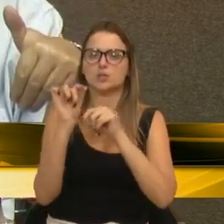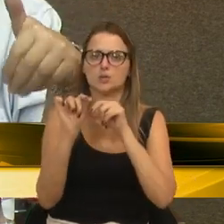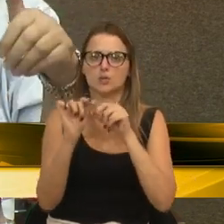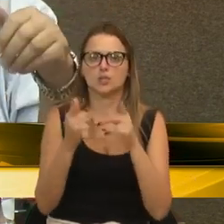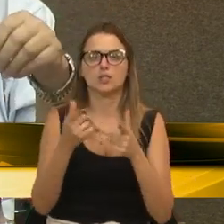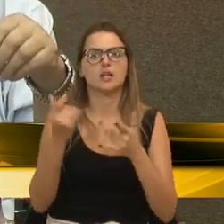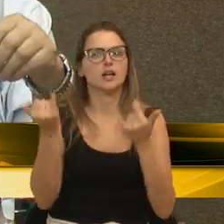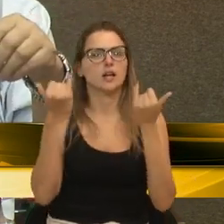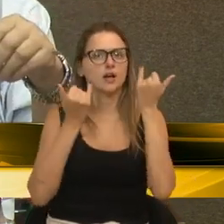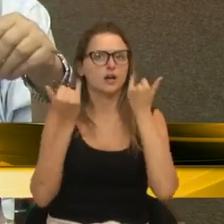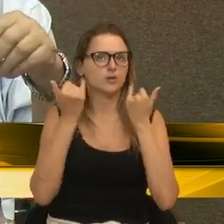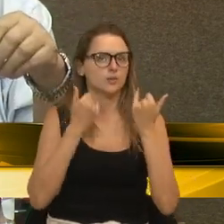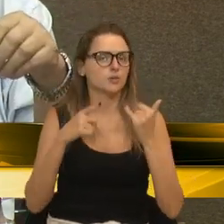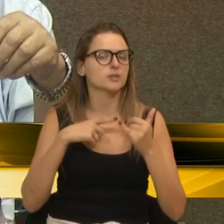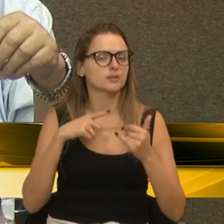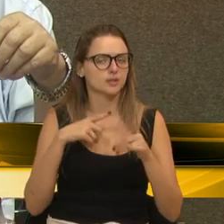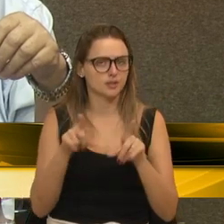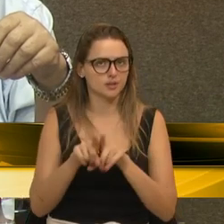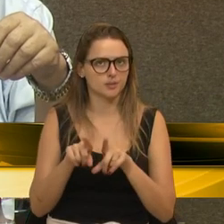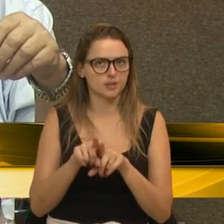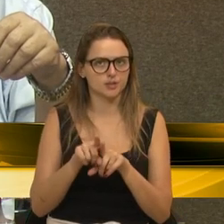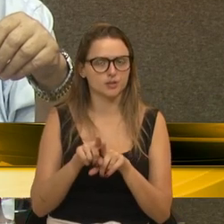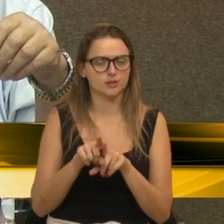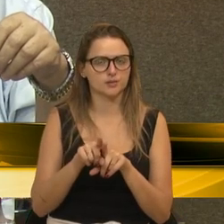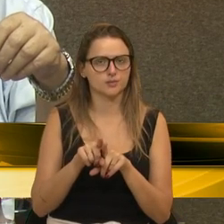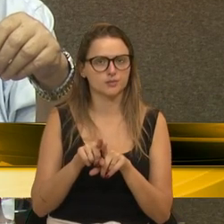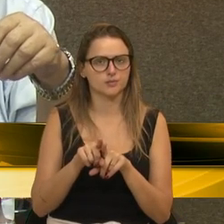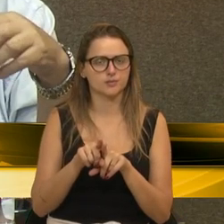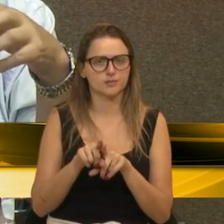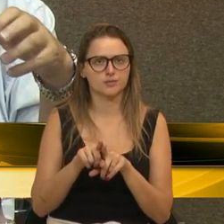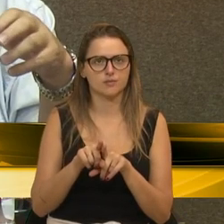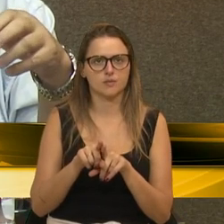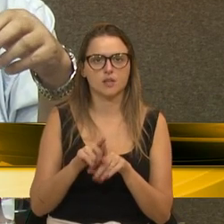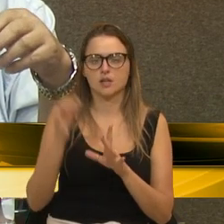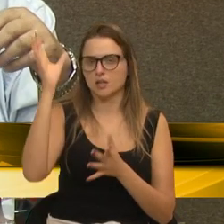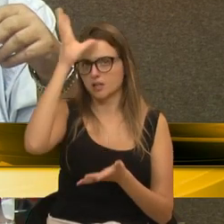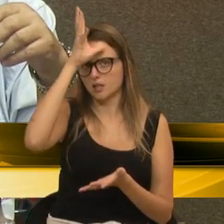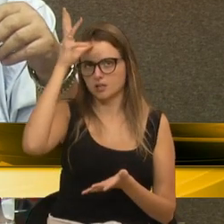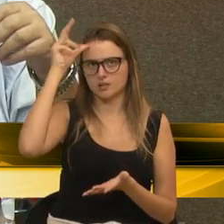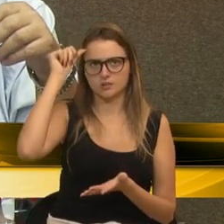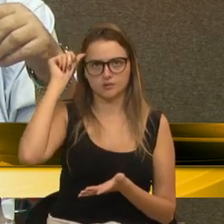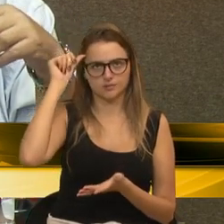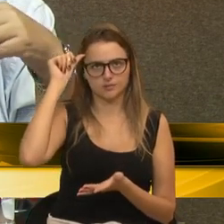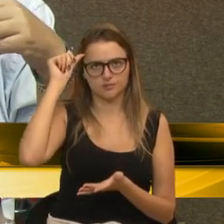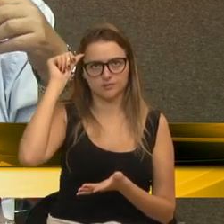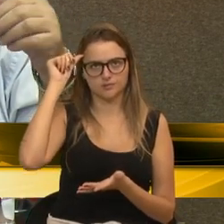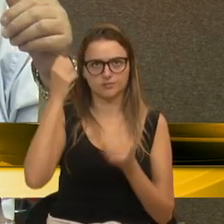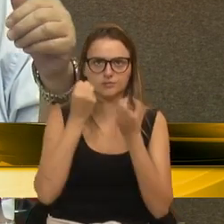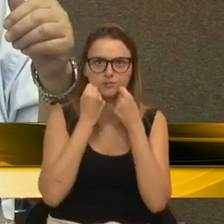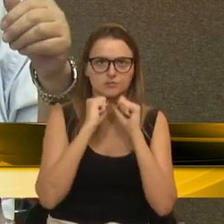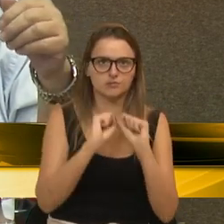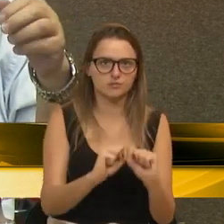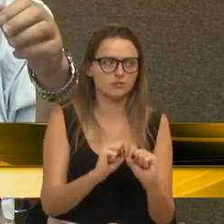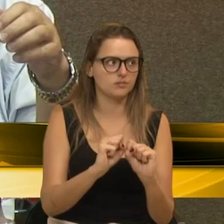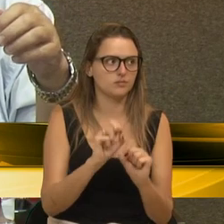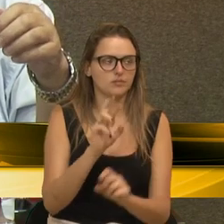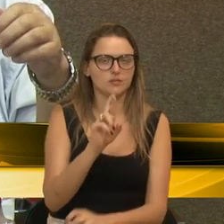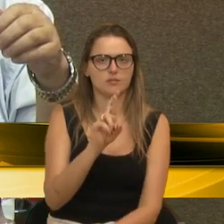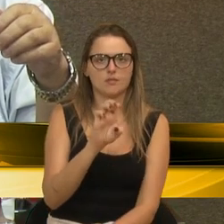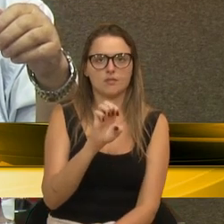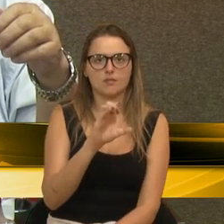informação que eu tinha também é que, de parte da Prefeitura, da Secretaria da Receita,